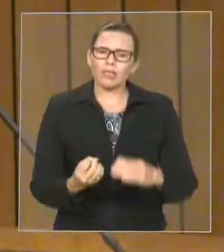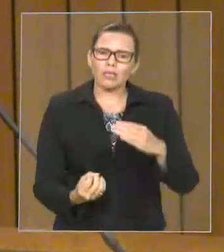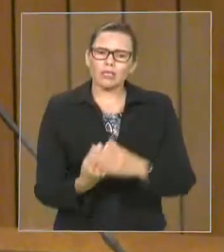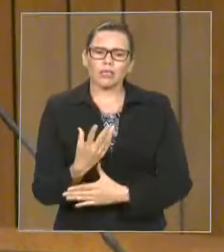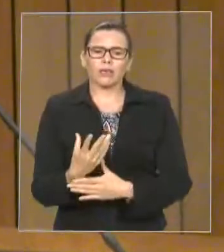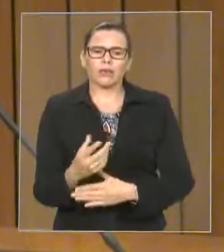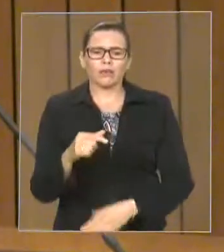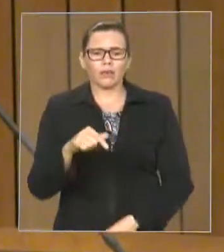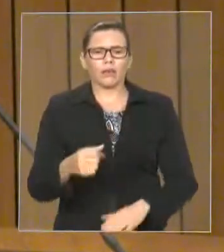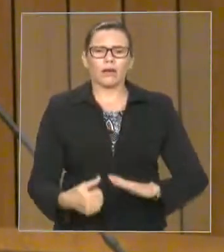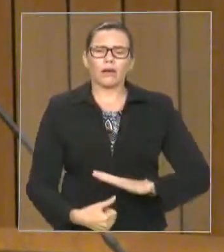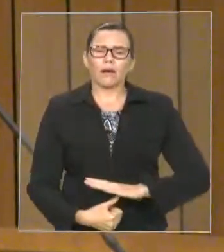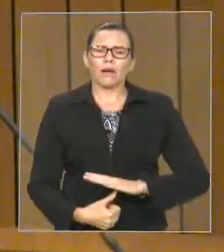de Amarante. Obrigado.